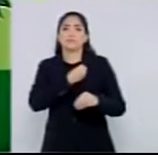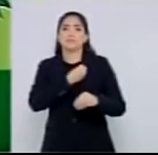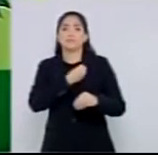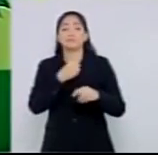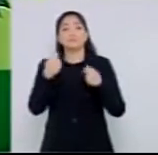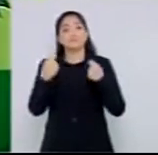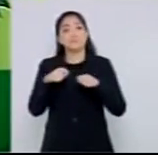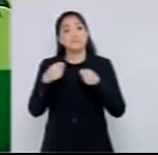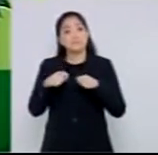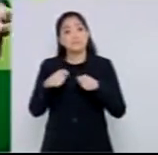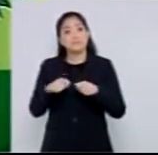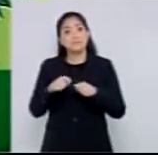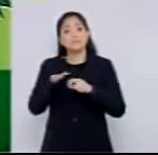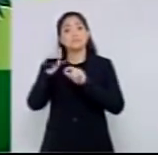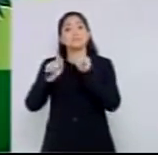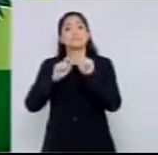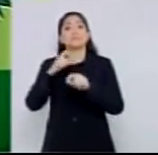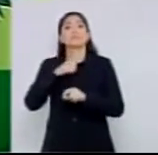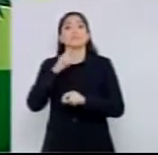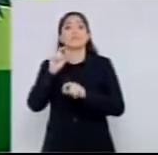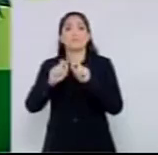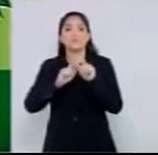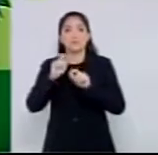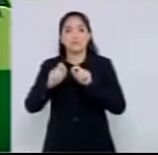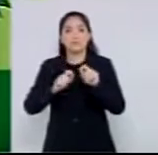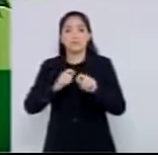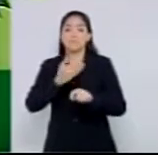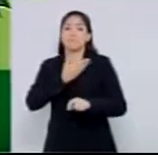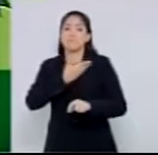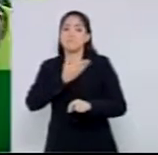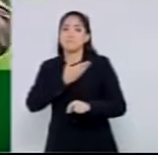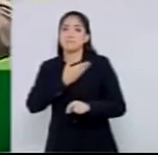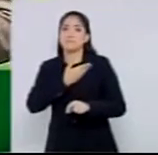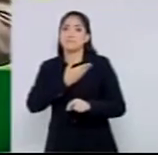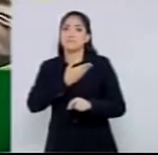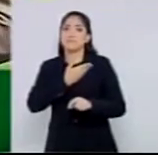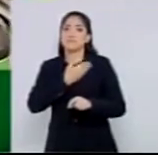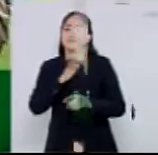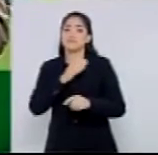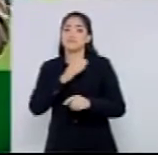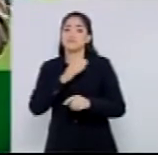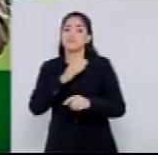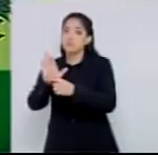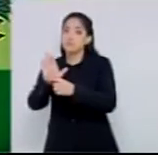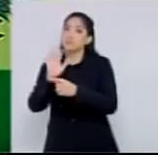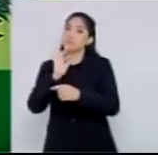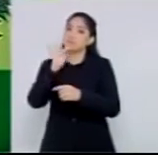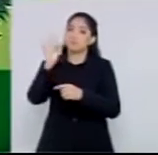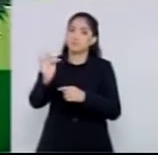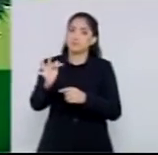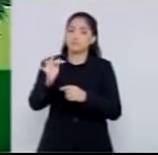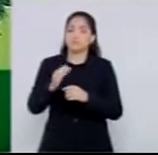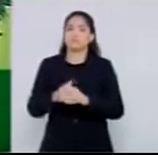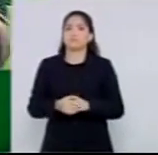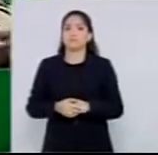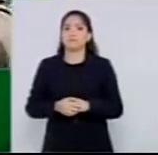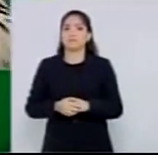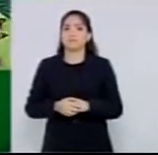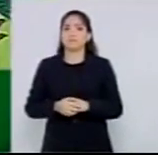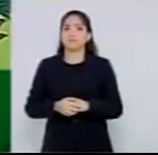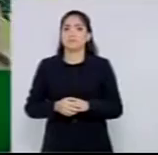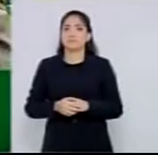os que possam te ajudar. A vida é essa. E eu queria trazer para vocês uma